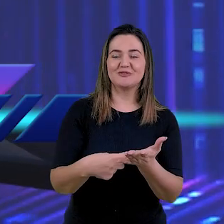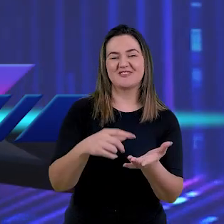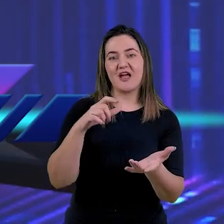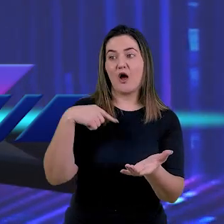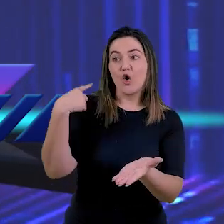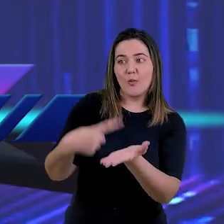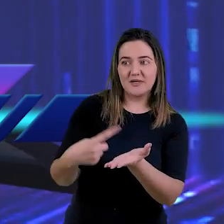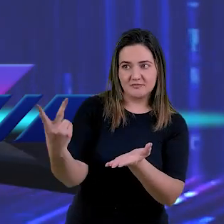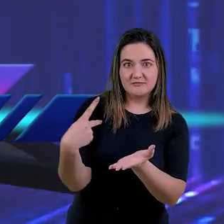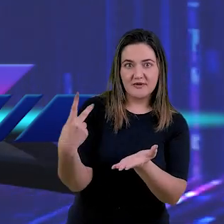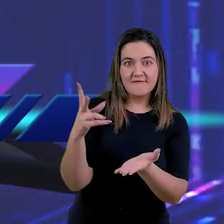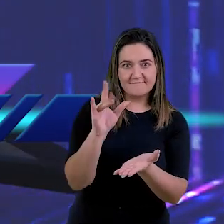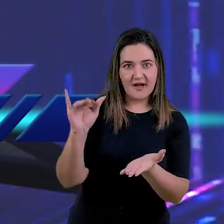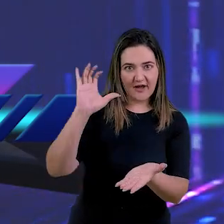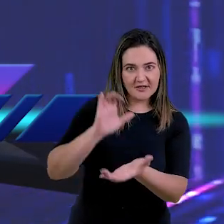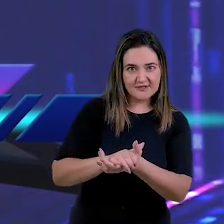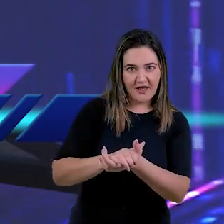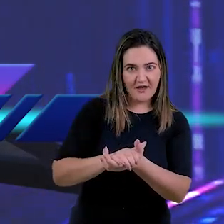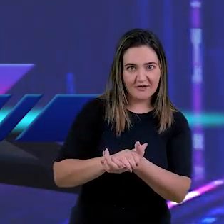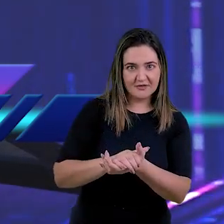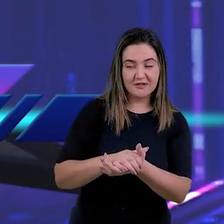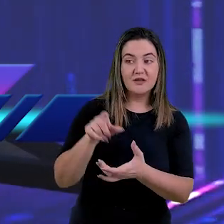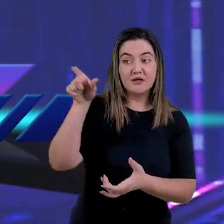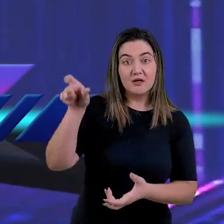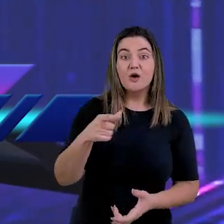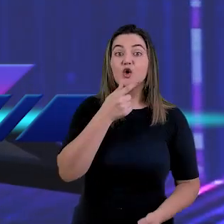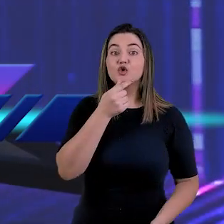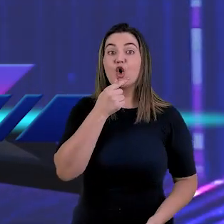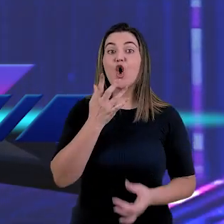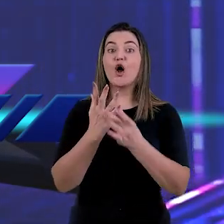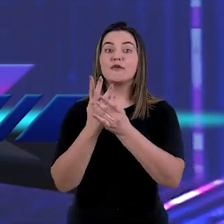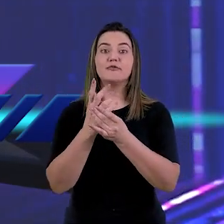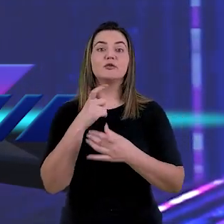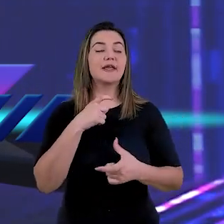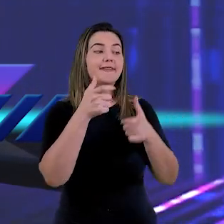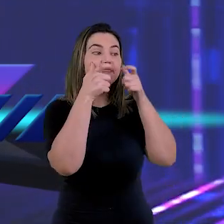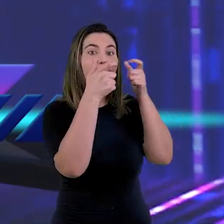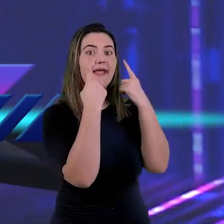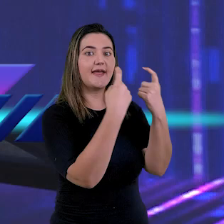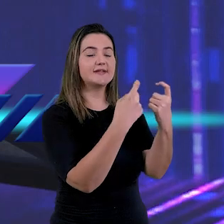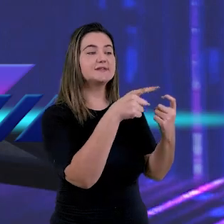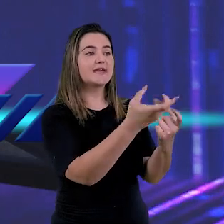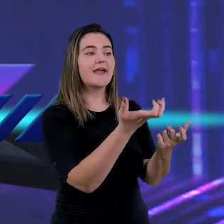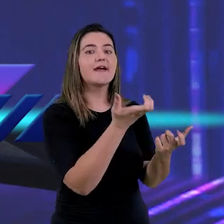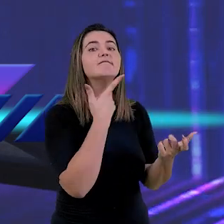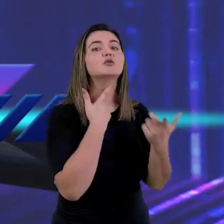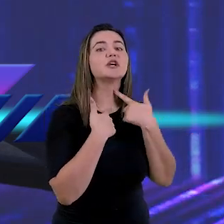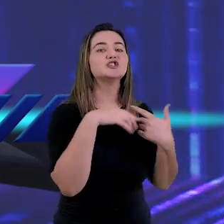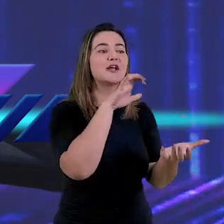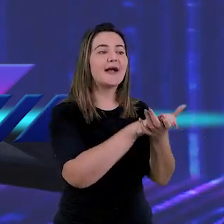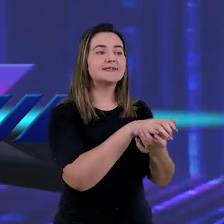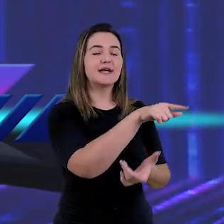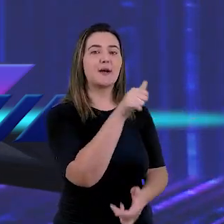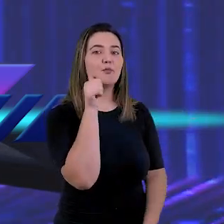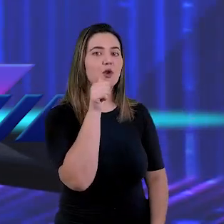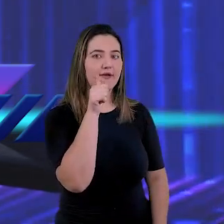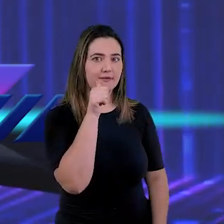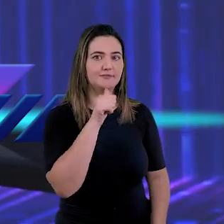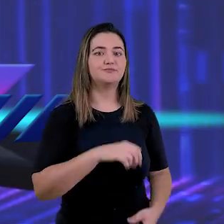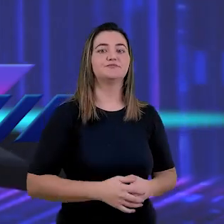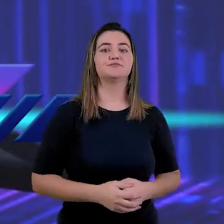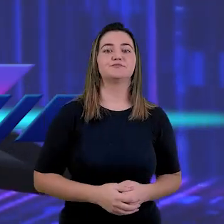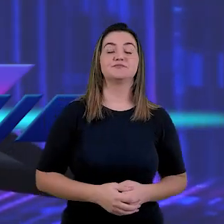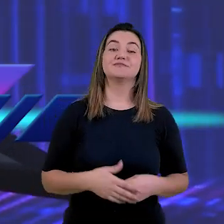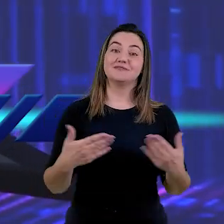matrimonial. Quando o noivo assumia o seu interesse e o seu desejo de se casar com a